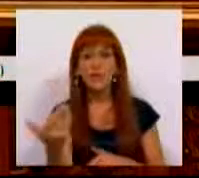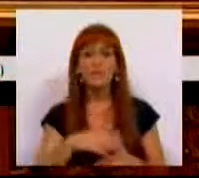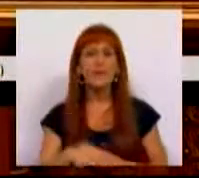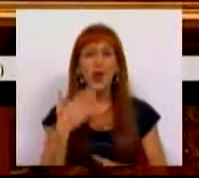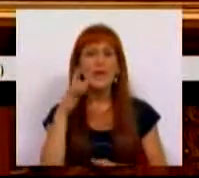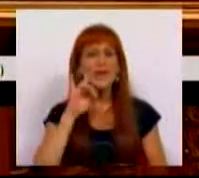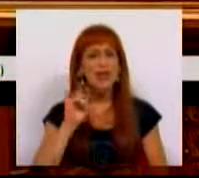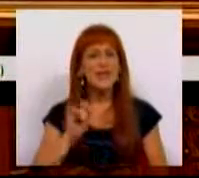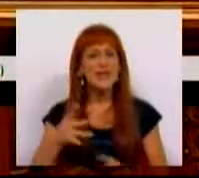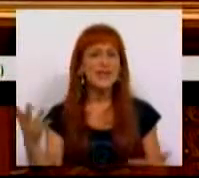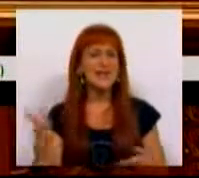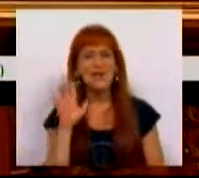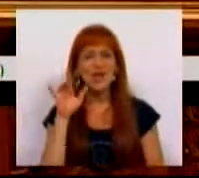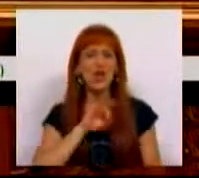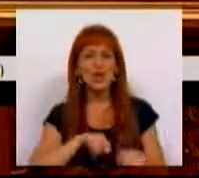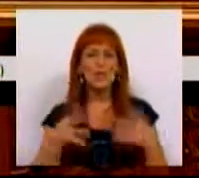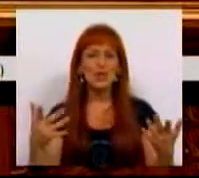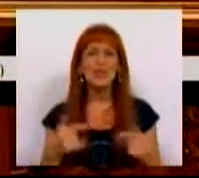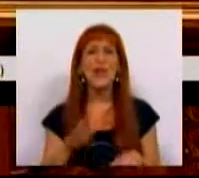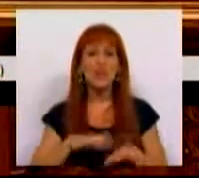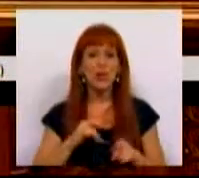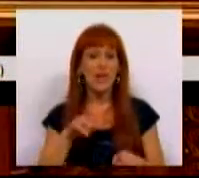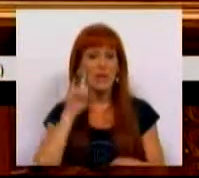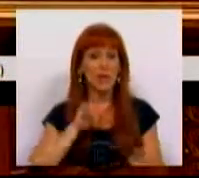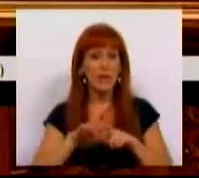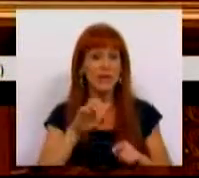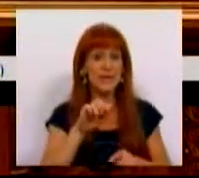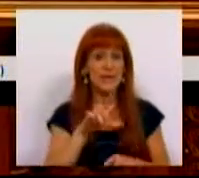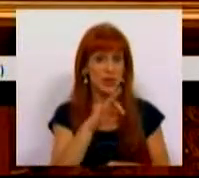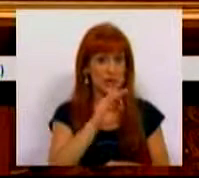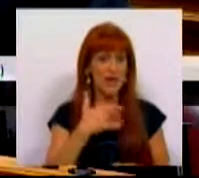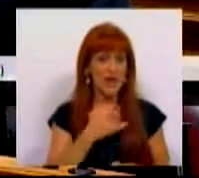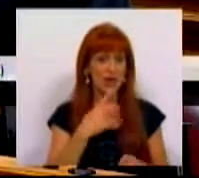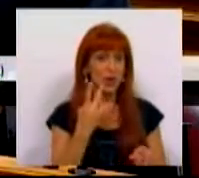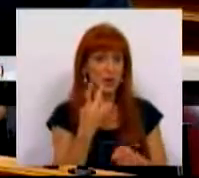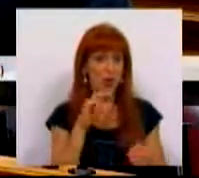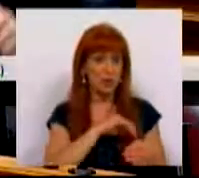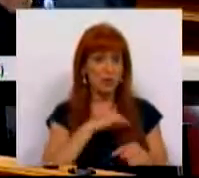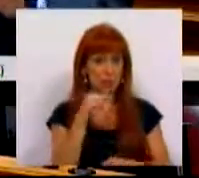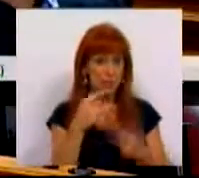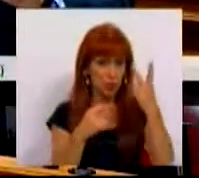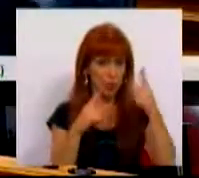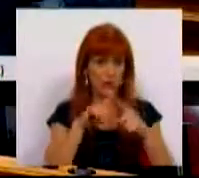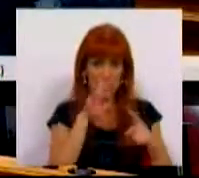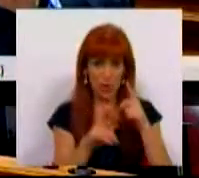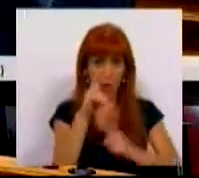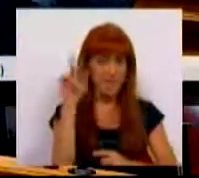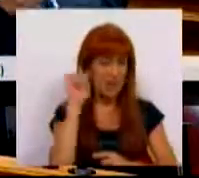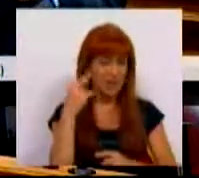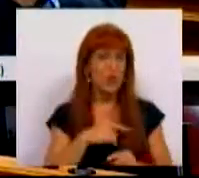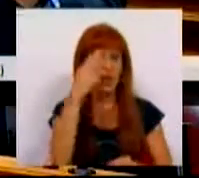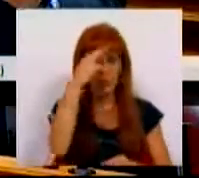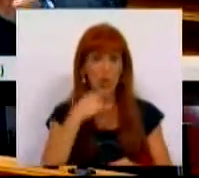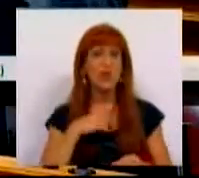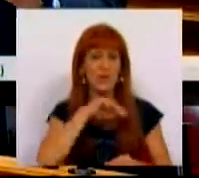Muito obrigado, Sra. Presidente. Srs. Deputados, em relação às questões da Sra. Deputada Cília Meirelles, dava-lhe duas notas sobre o salário mínimo. Se houve um aumento significativo e